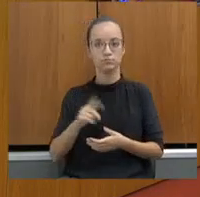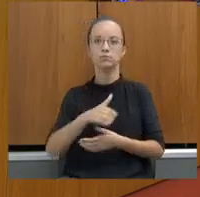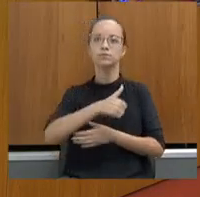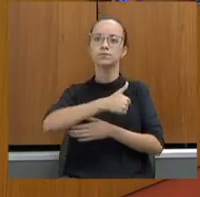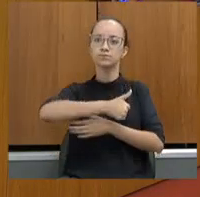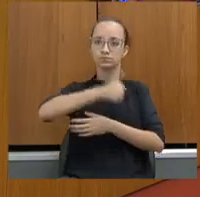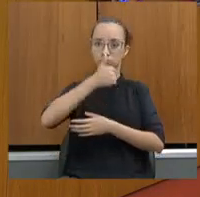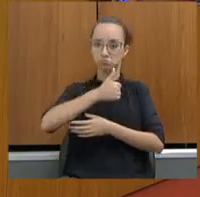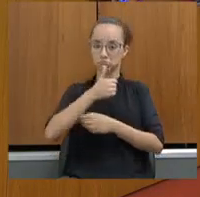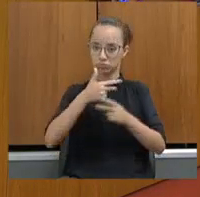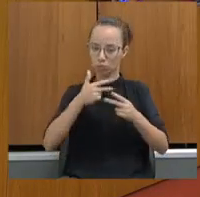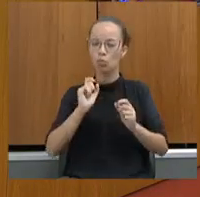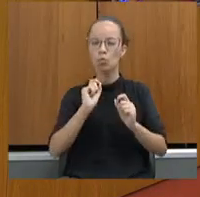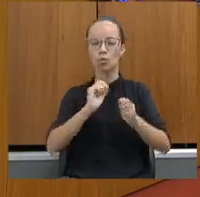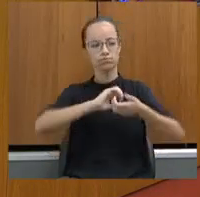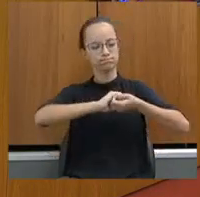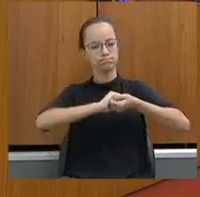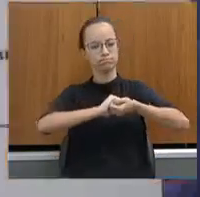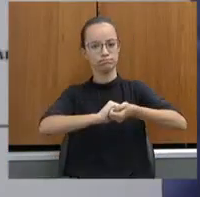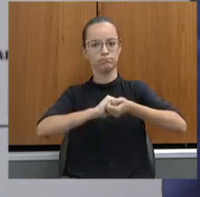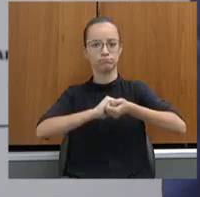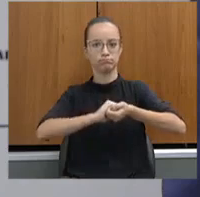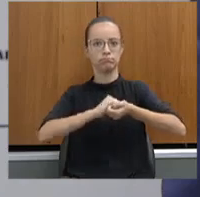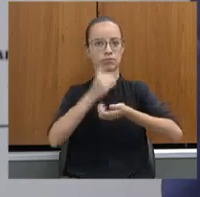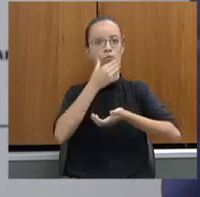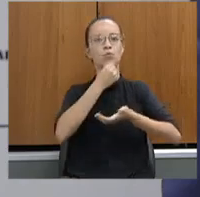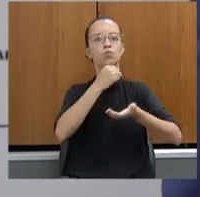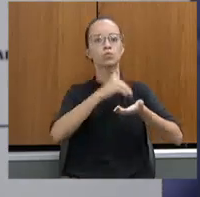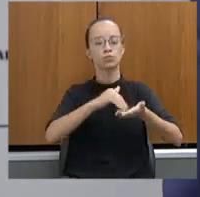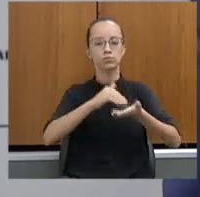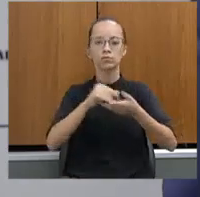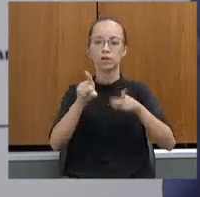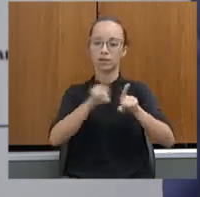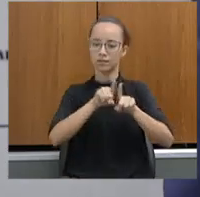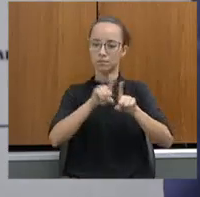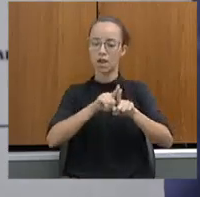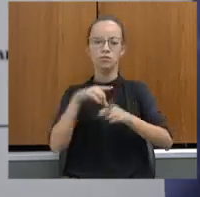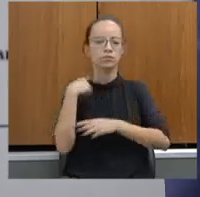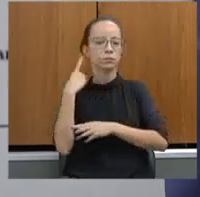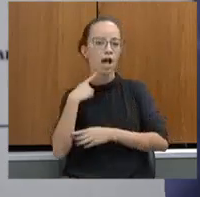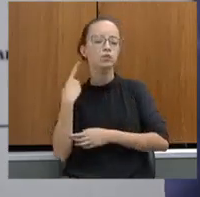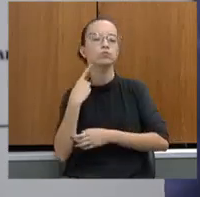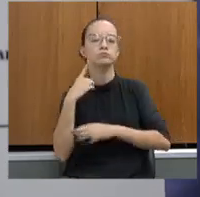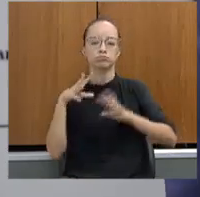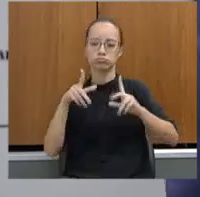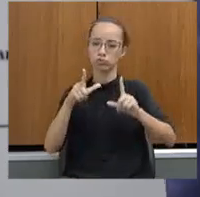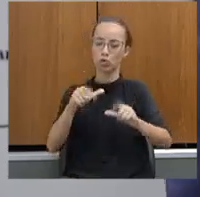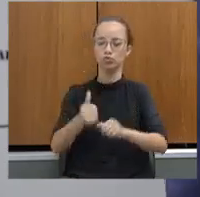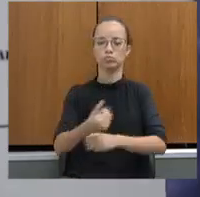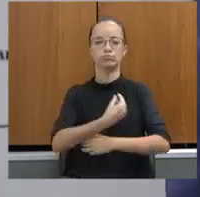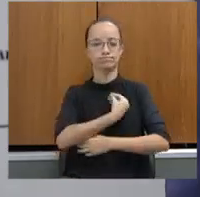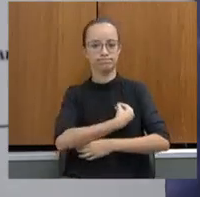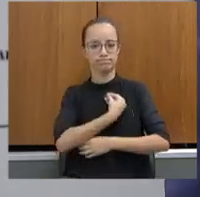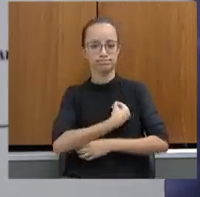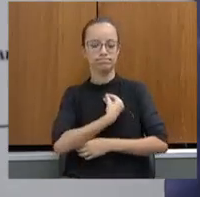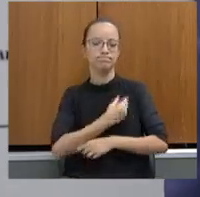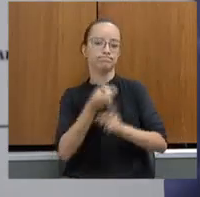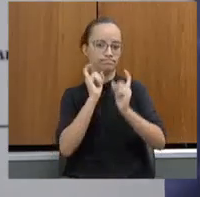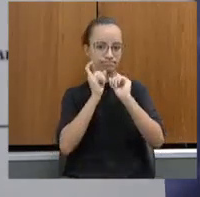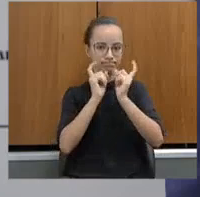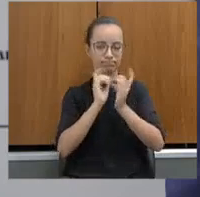Primeiramente, cumprimentar o secretário, os colegas, deputados, todos que estão aqui acompanhando a reunião.